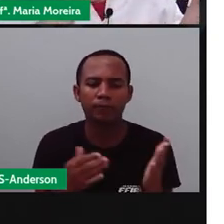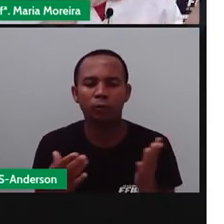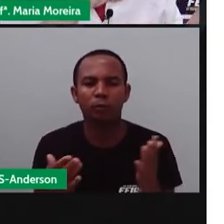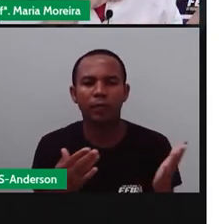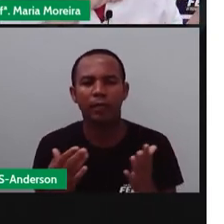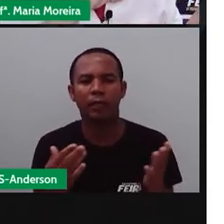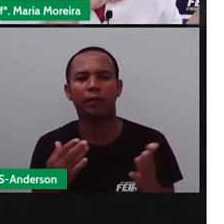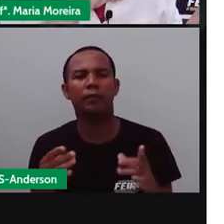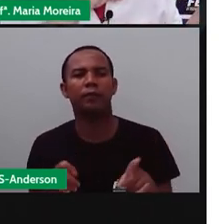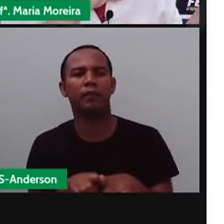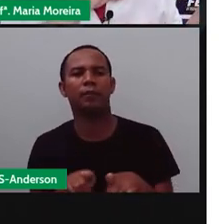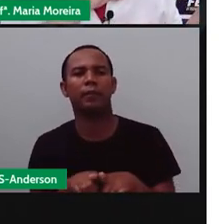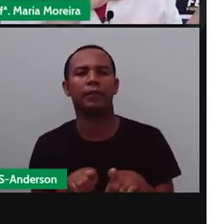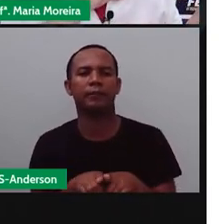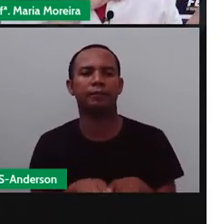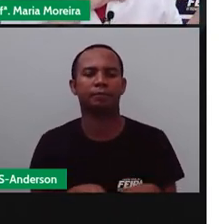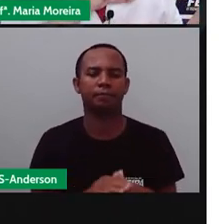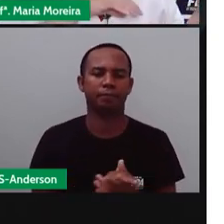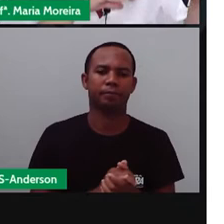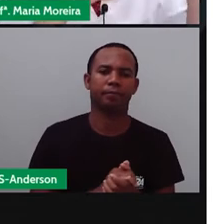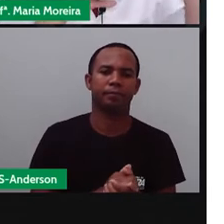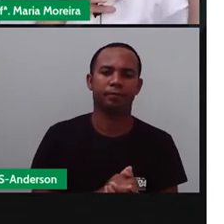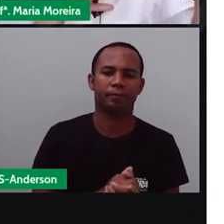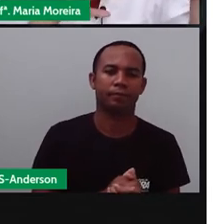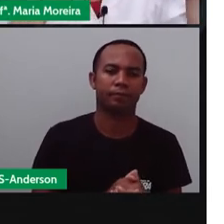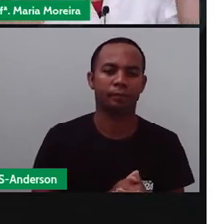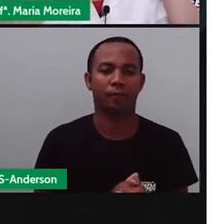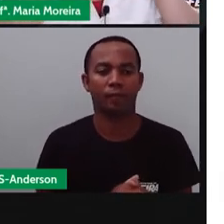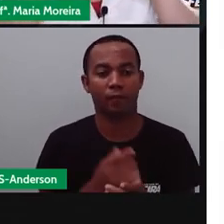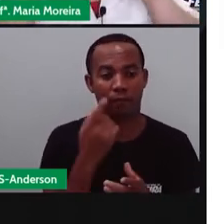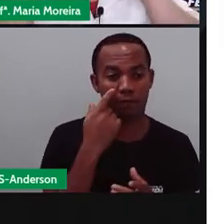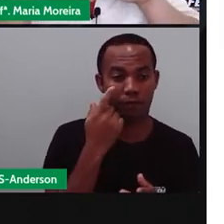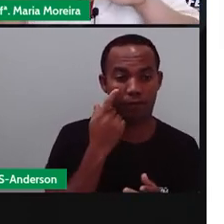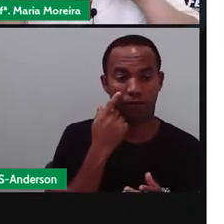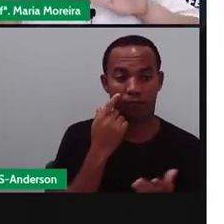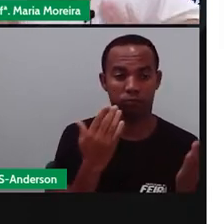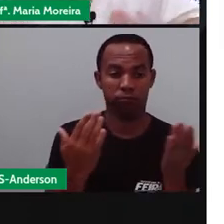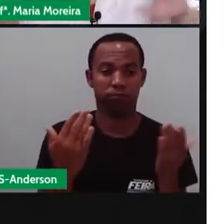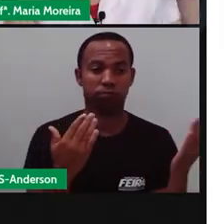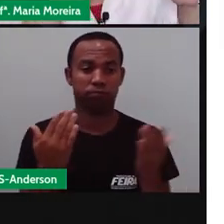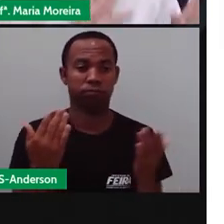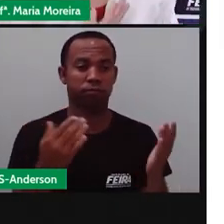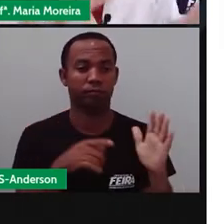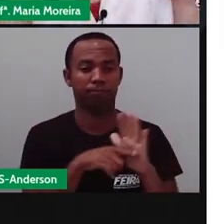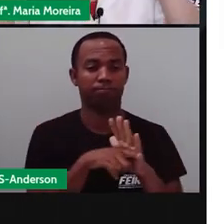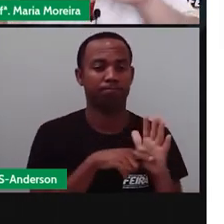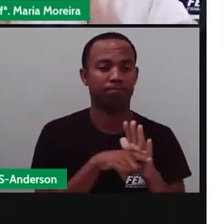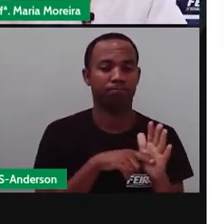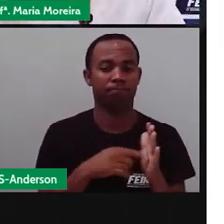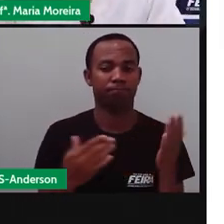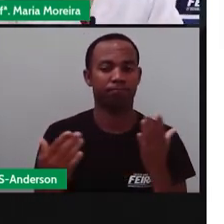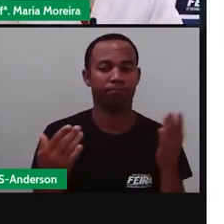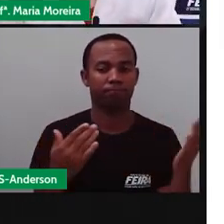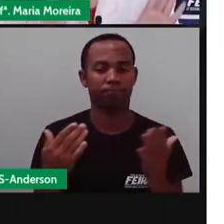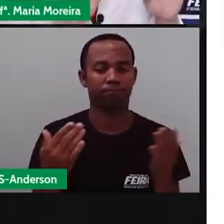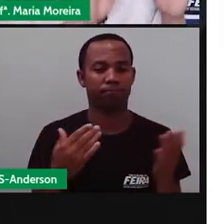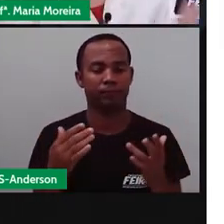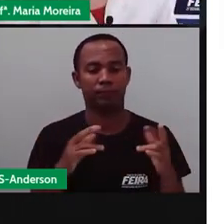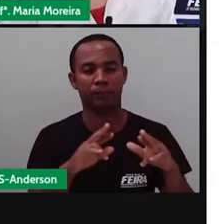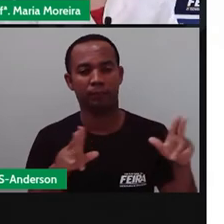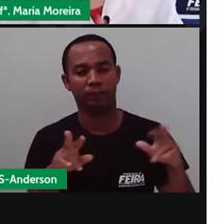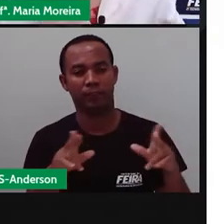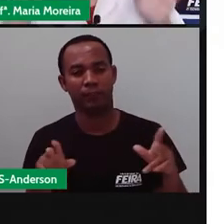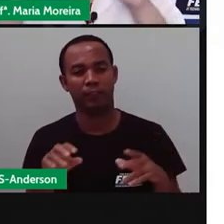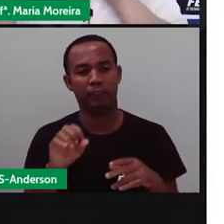daquela atividade que a gente fez agora? De analisar como as palavras elas são escritas, o som diferente. Ah, não.